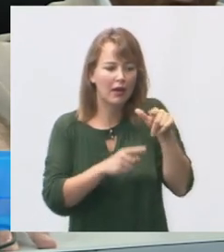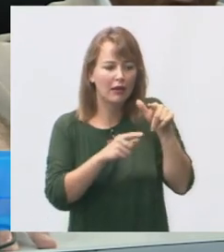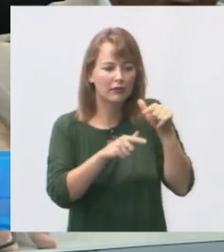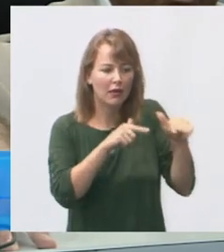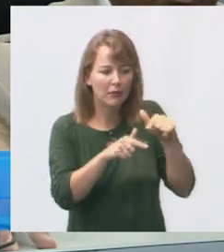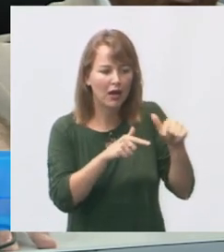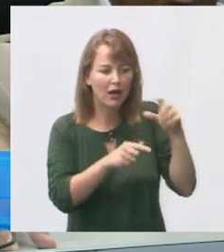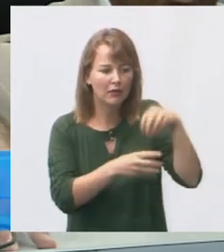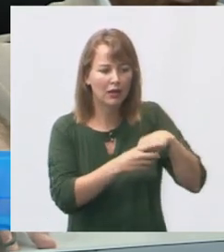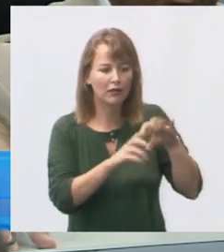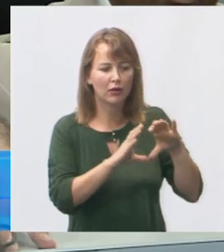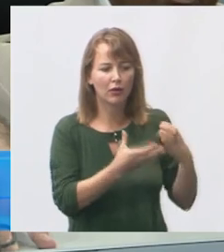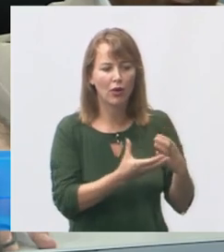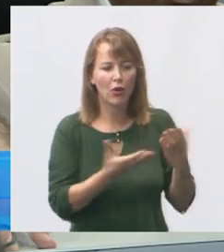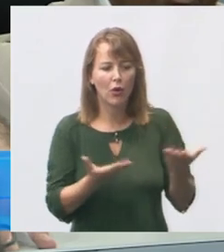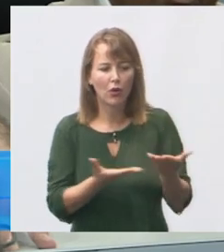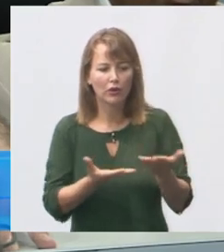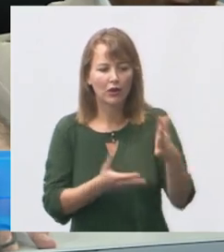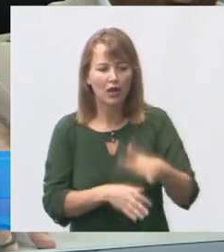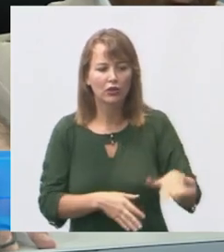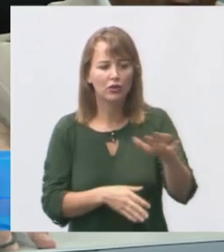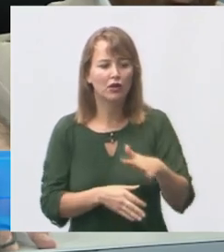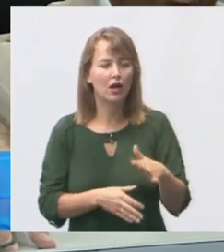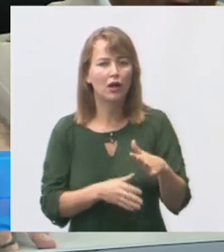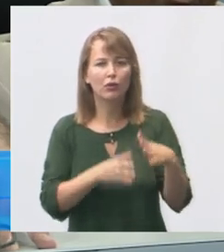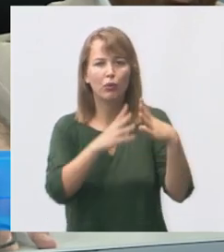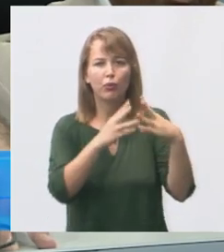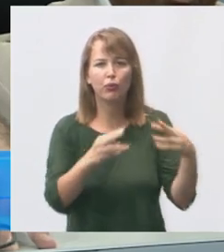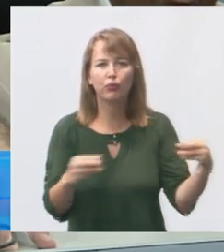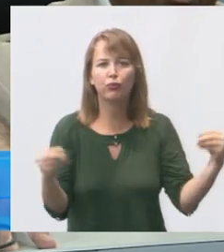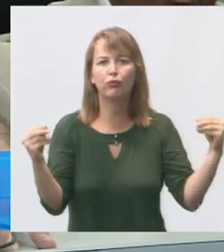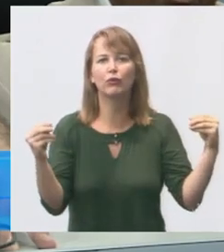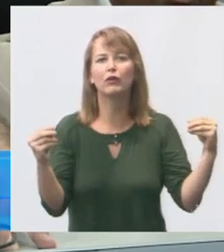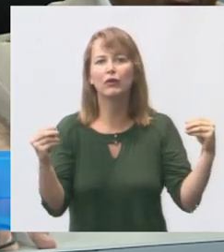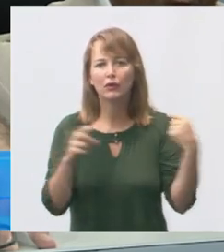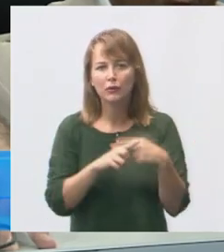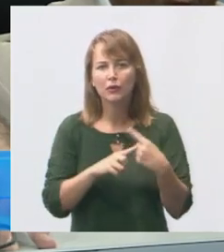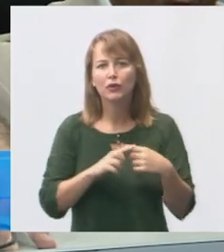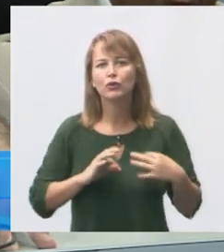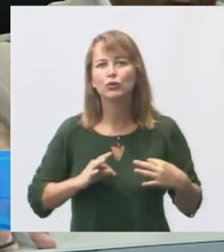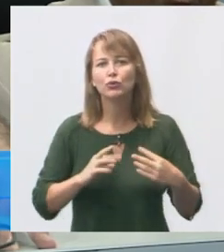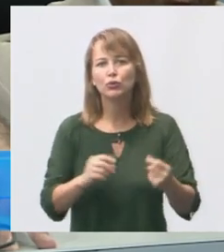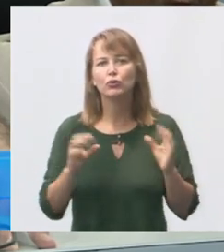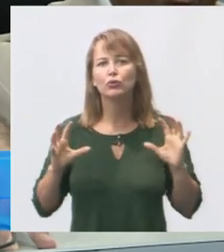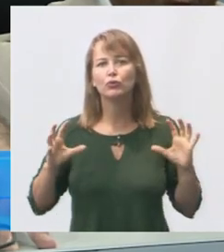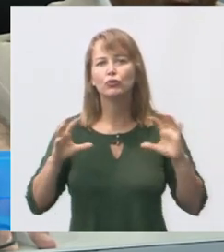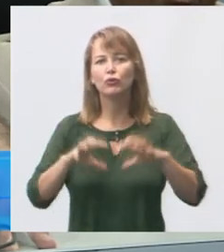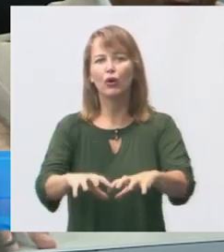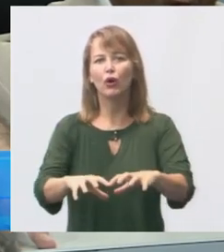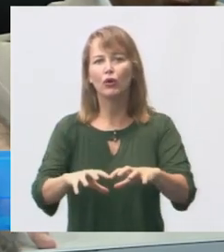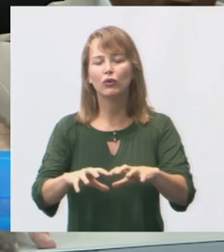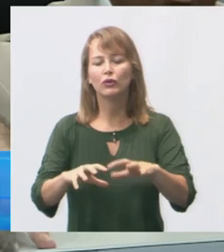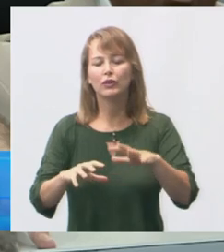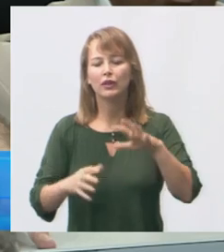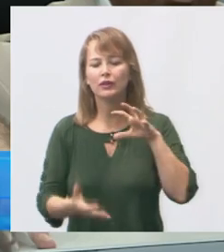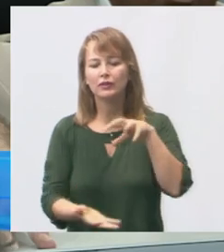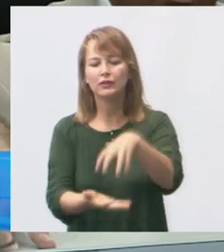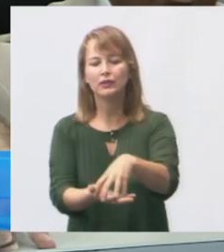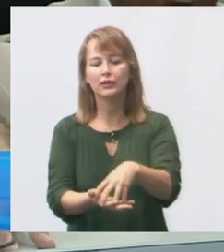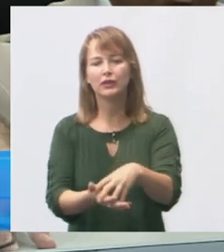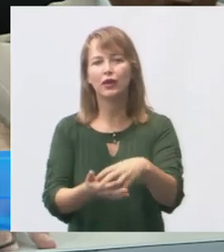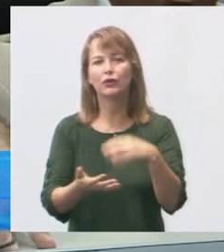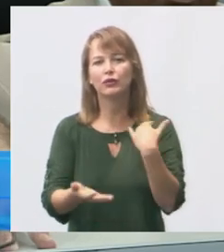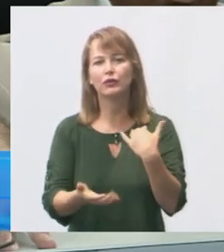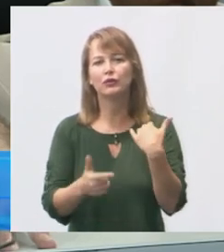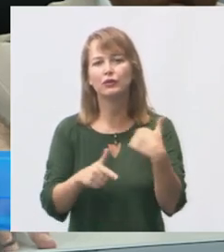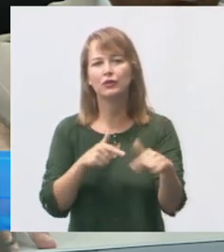hoje as regionais praticamente não existem né porque tudo se centralizou na central de serviços isso é ruim